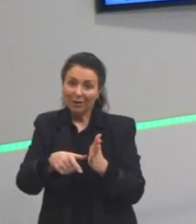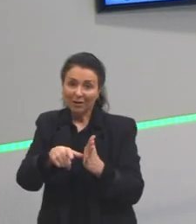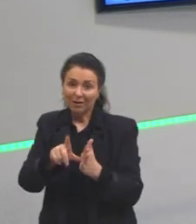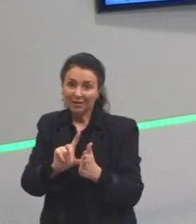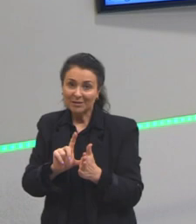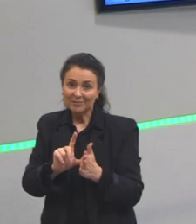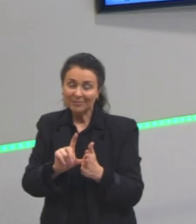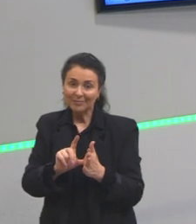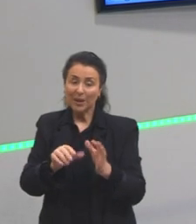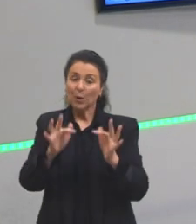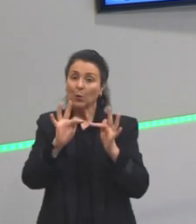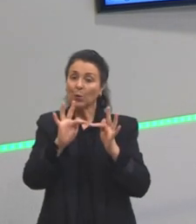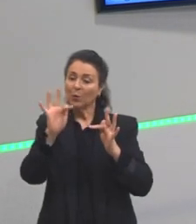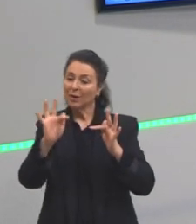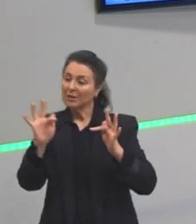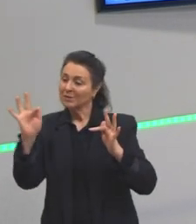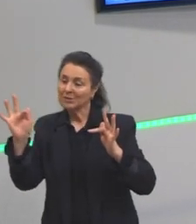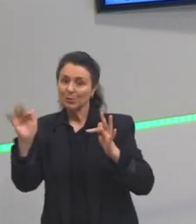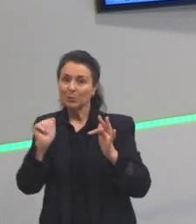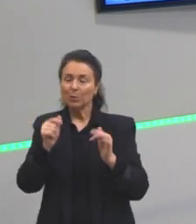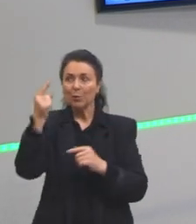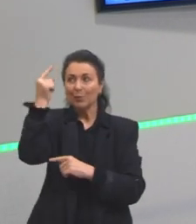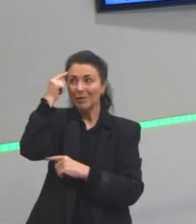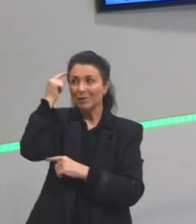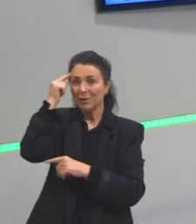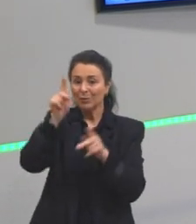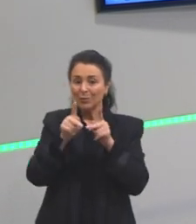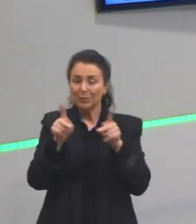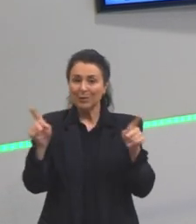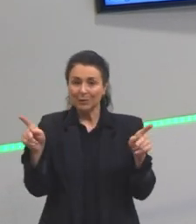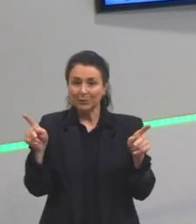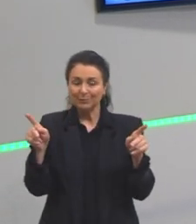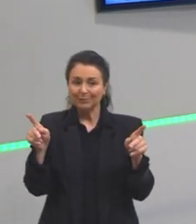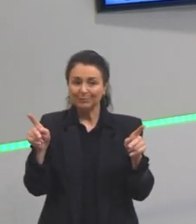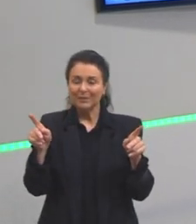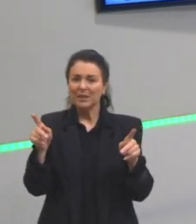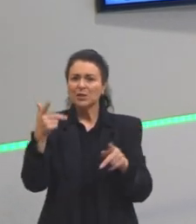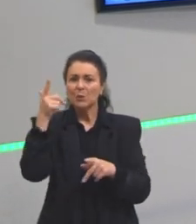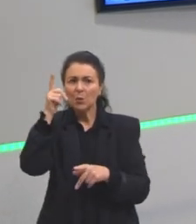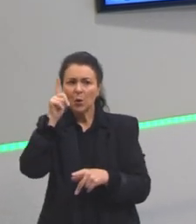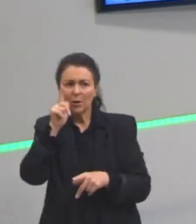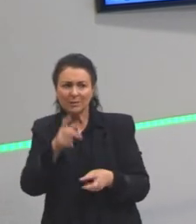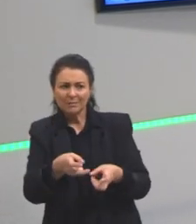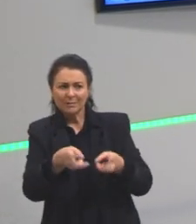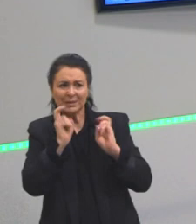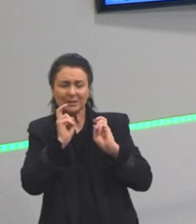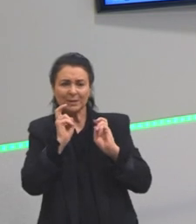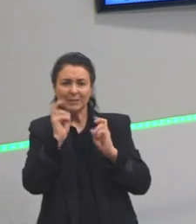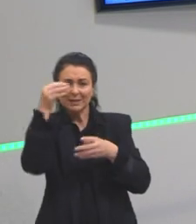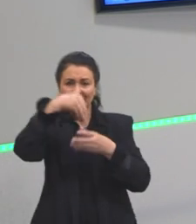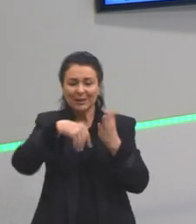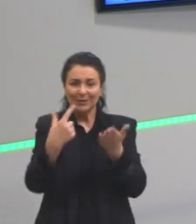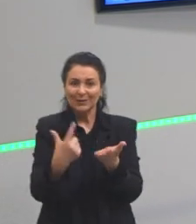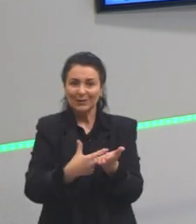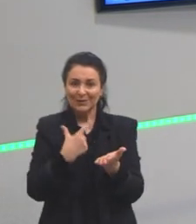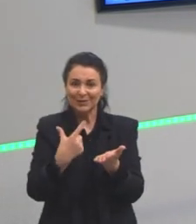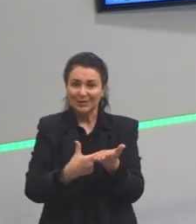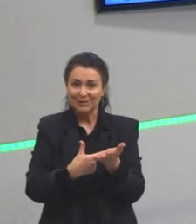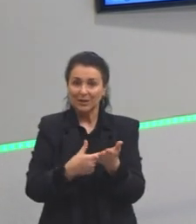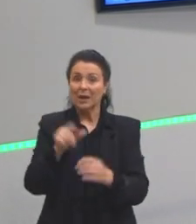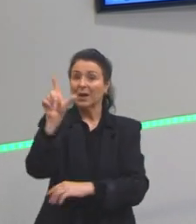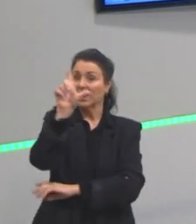notem que o arcadismo, que esse pensamento da época, a gente consegue enxergar nas obras. Por isso que a gente diz que a